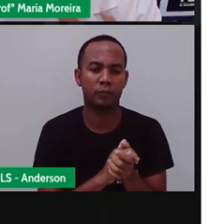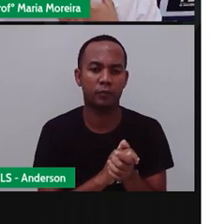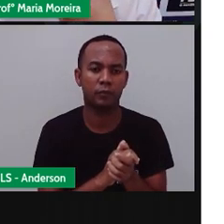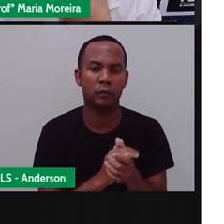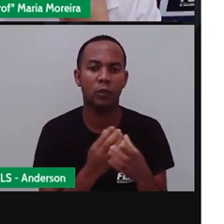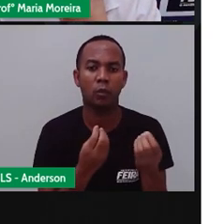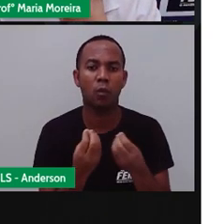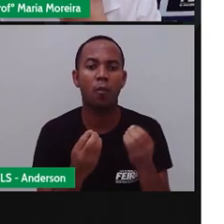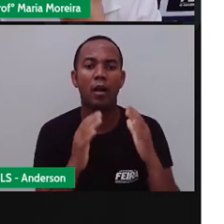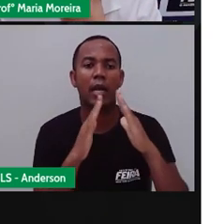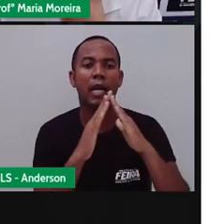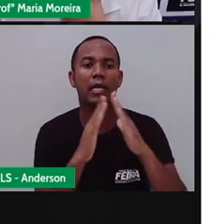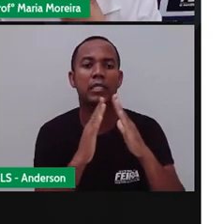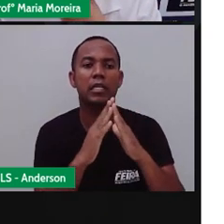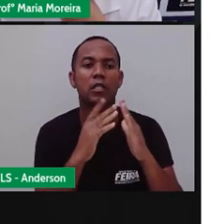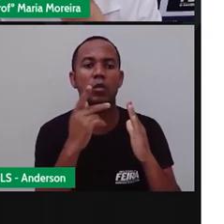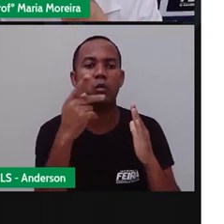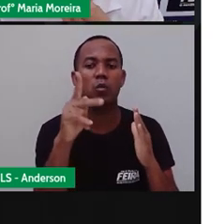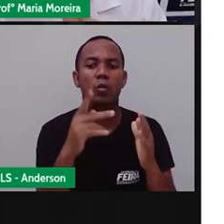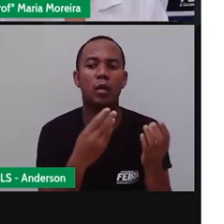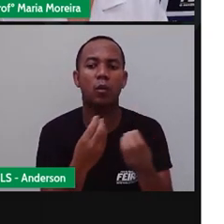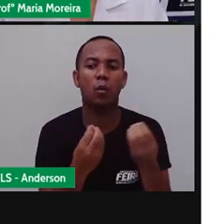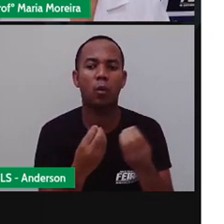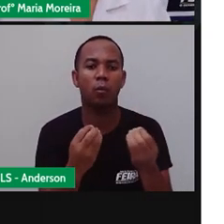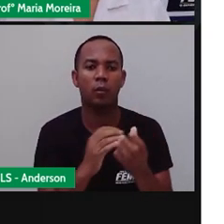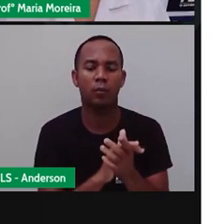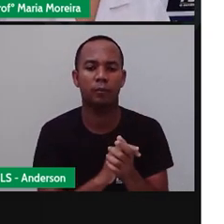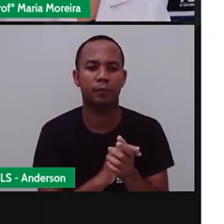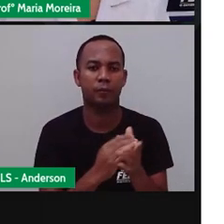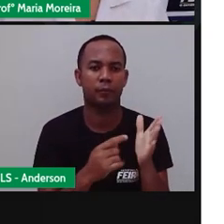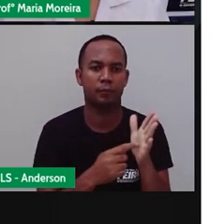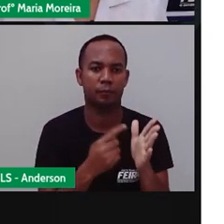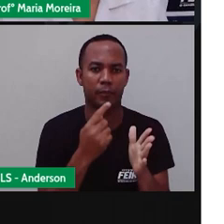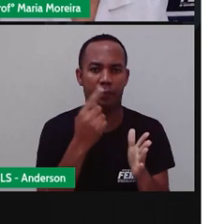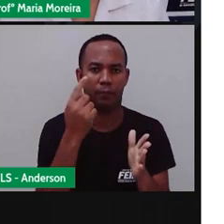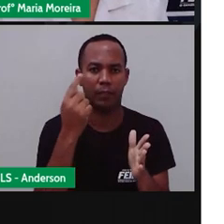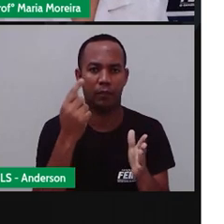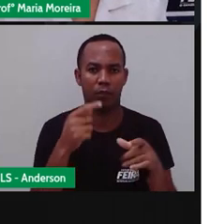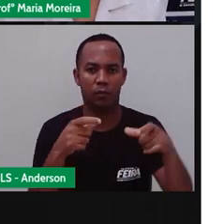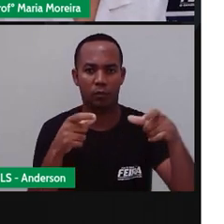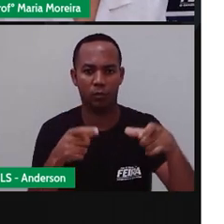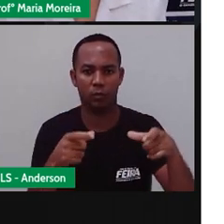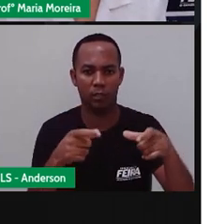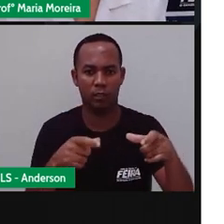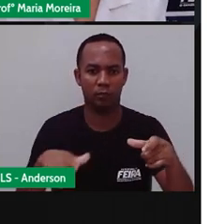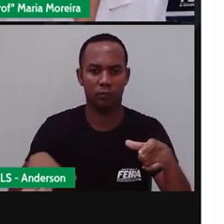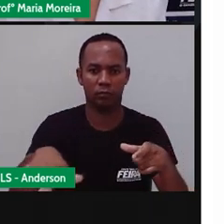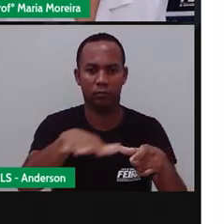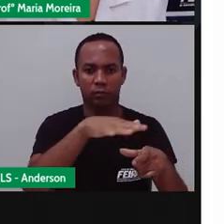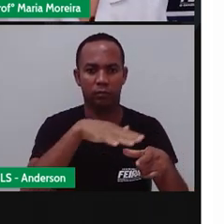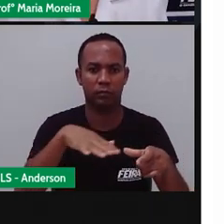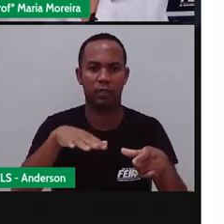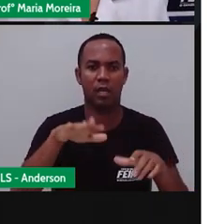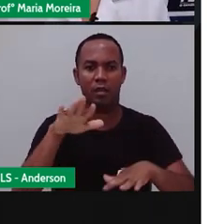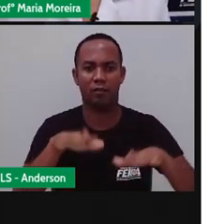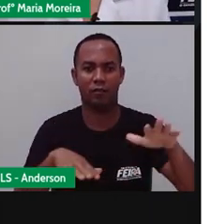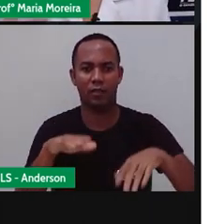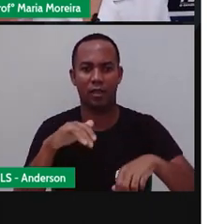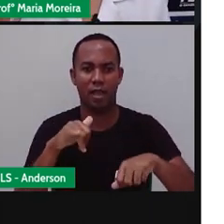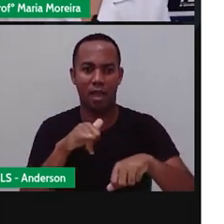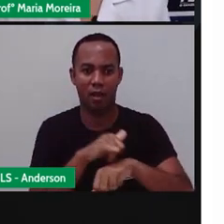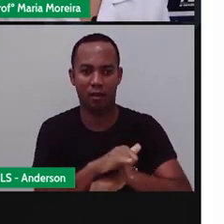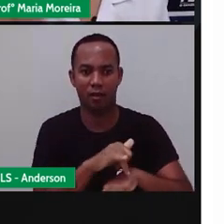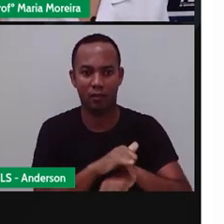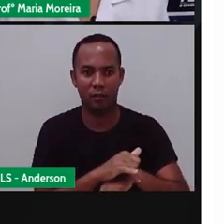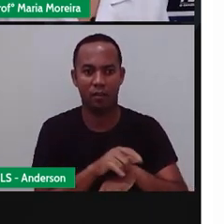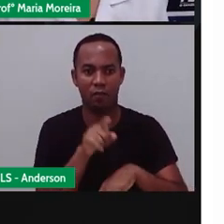antes, aí na sua casa, como que era? Bom, primeiro, a paisagem engana pela sua forma, porque às vezes a gente